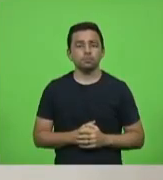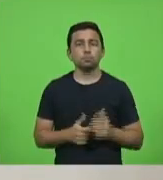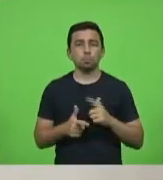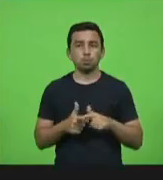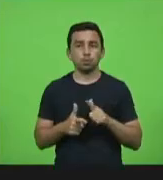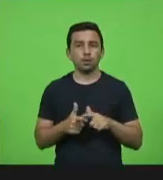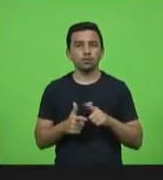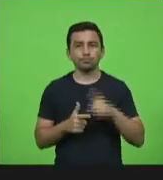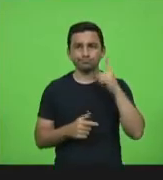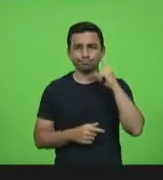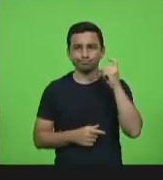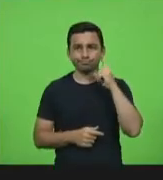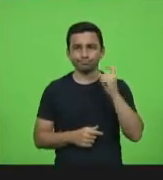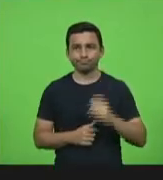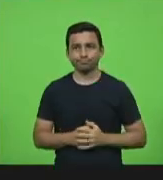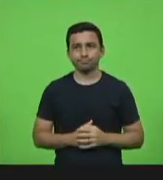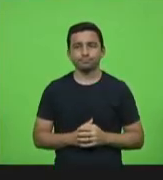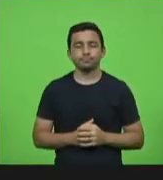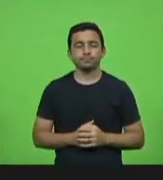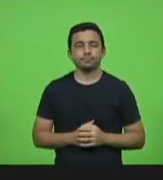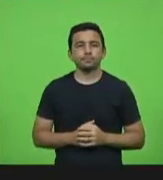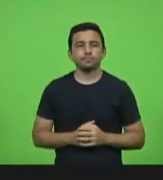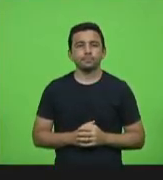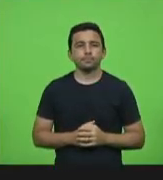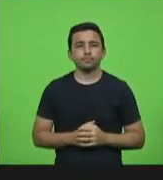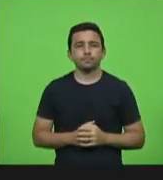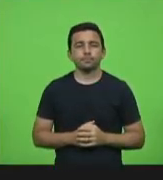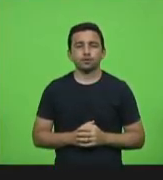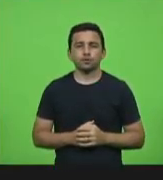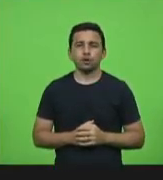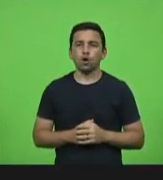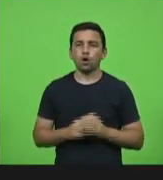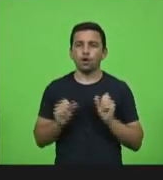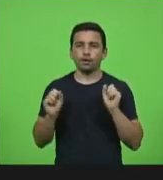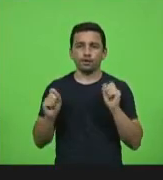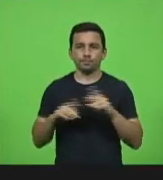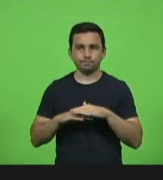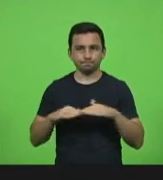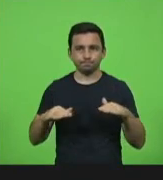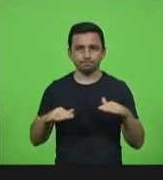de áudio. Quero se concluir? Não, deixa, deixa. Não, deixa.